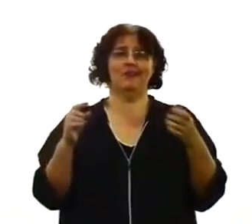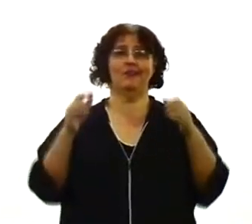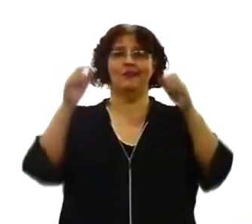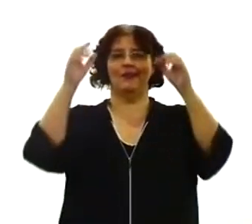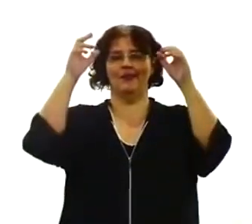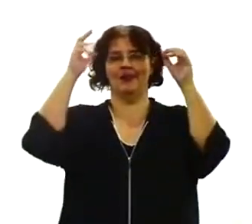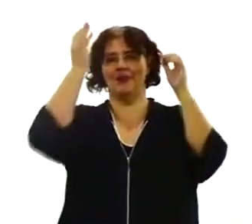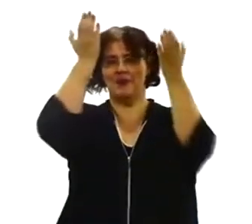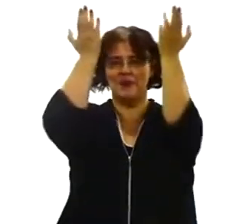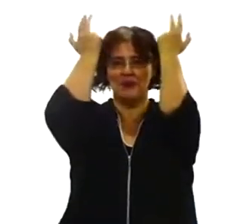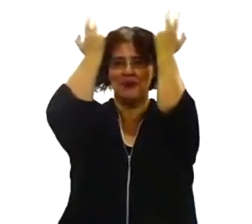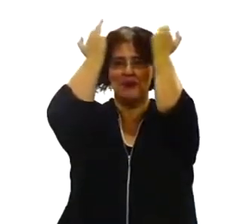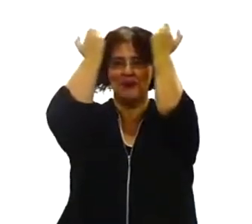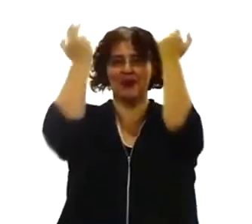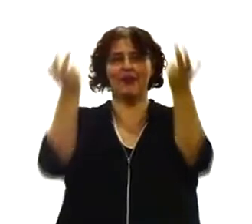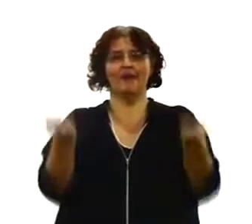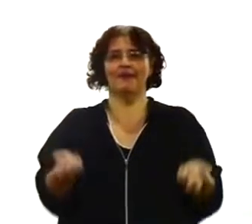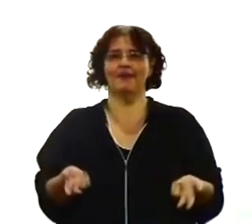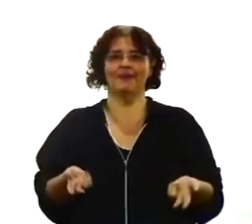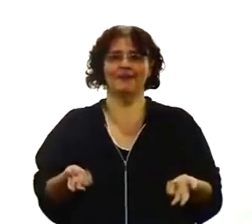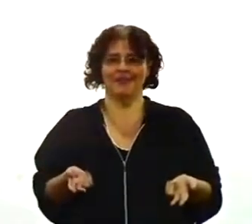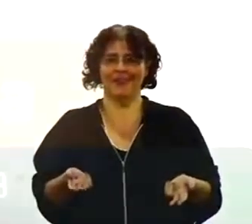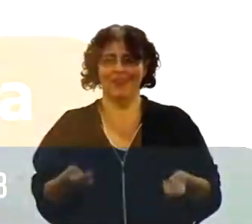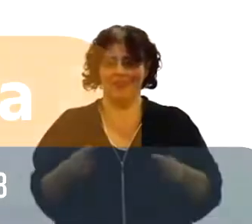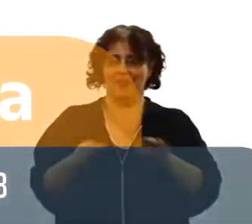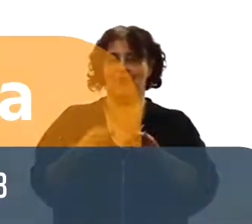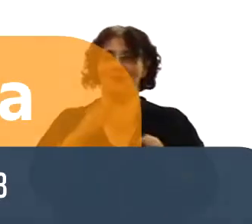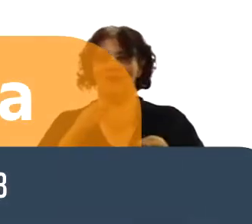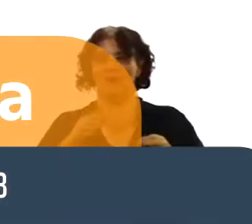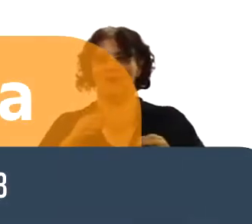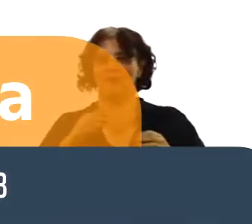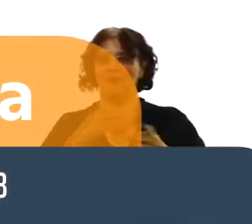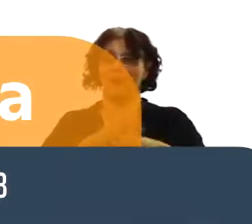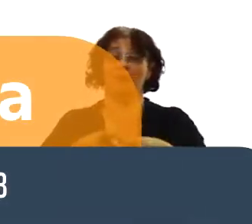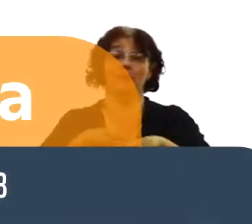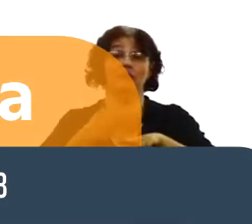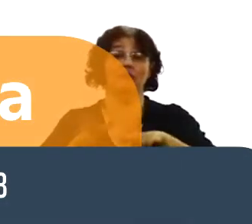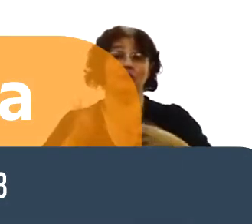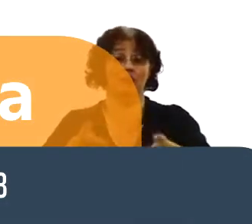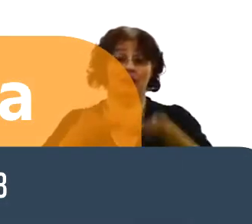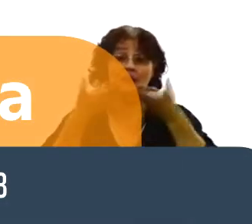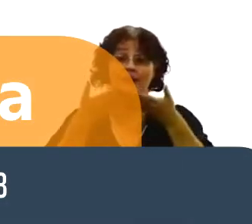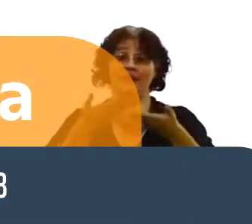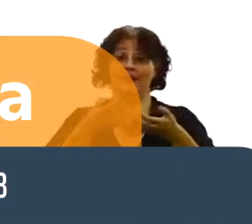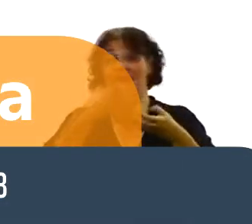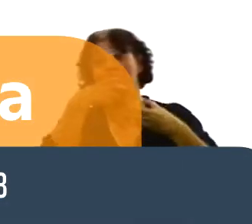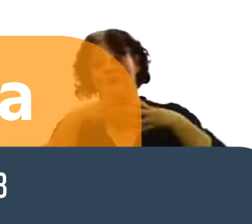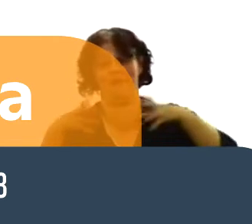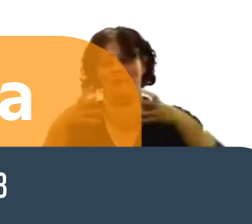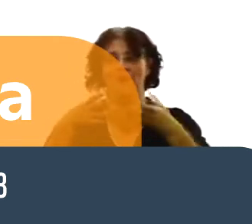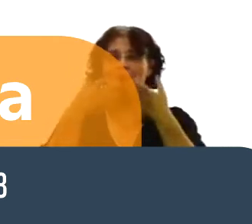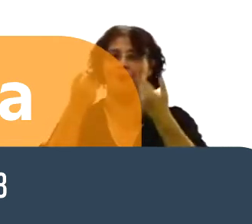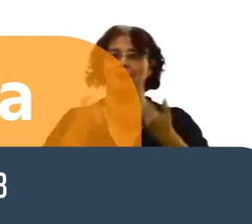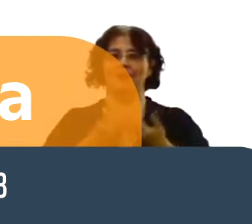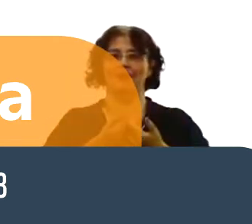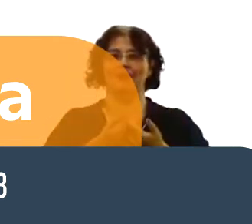tornou algo que não tem nada a ver com ressurreição. Gente que não experimentou ainda a ressurreição de Cristo está comemorando